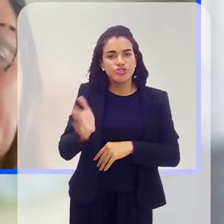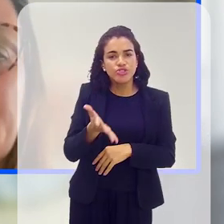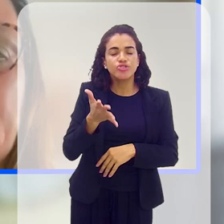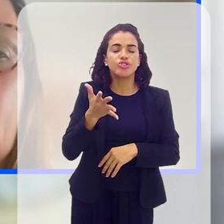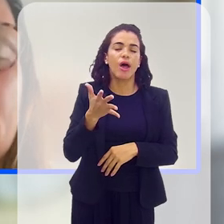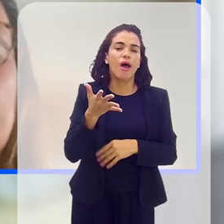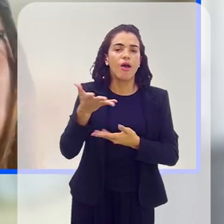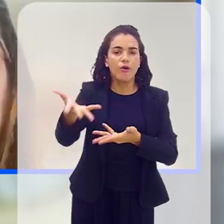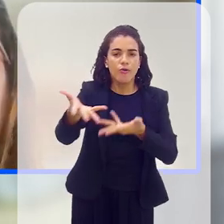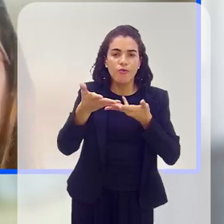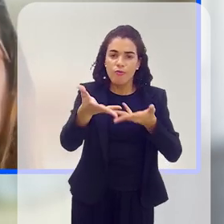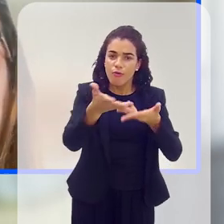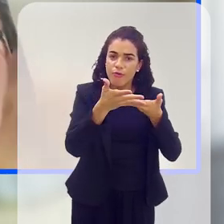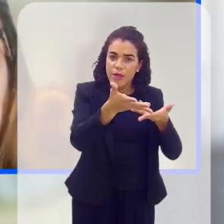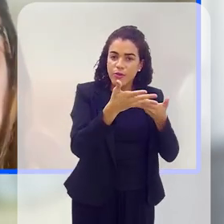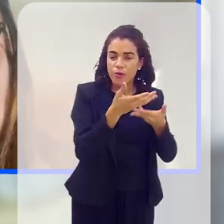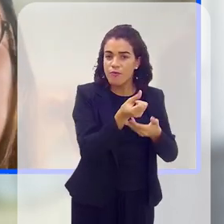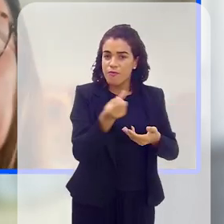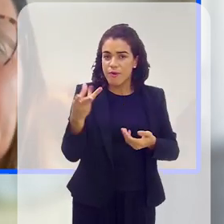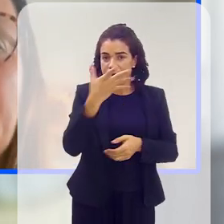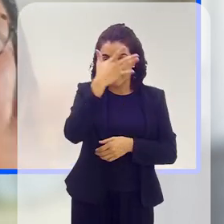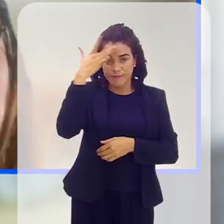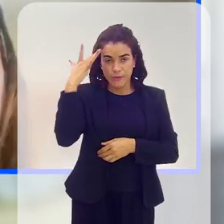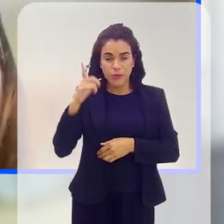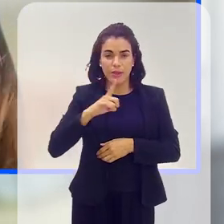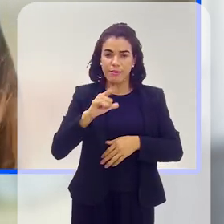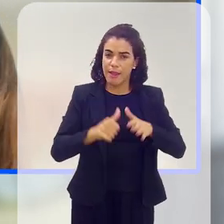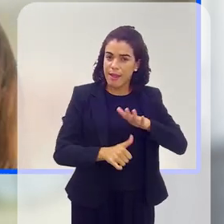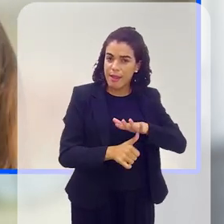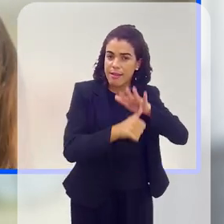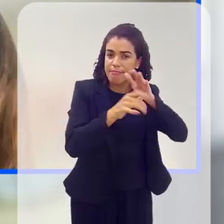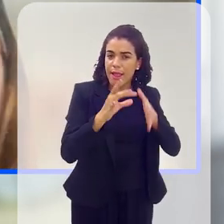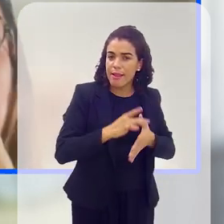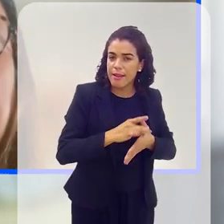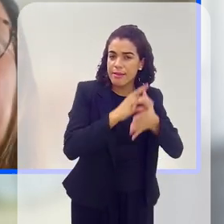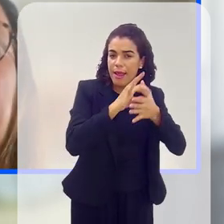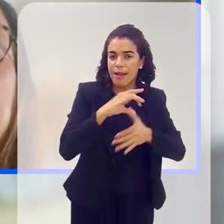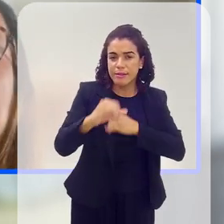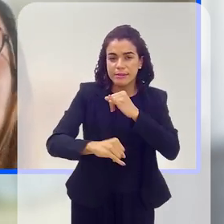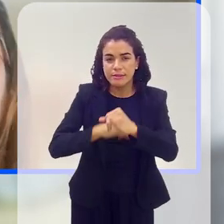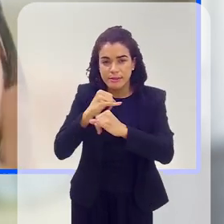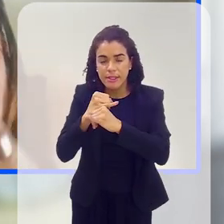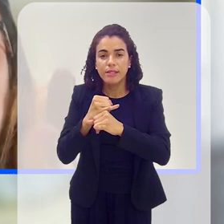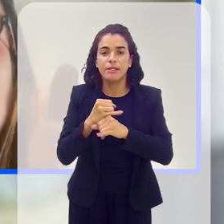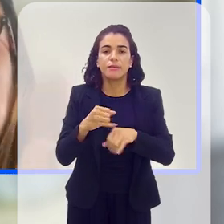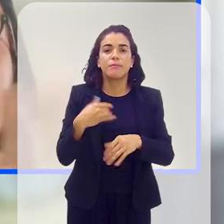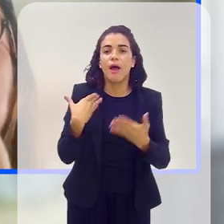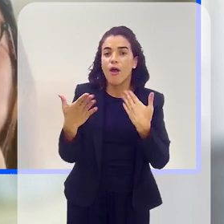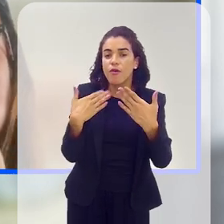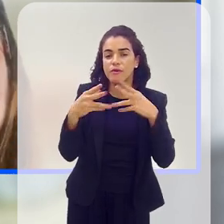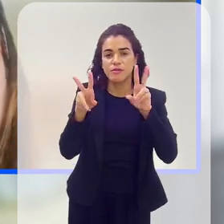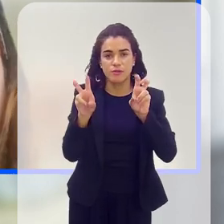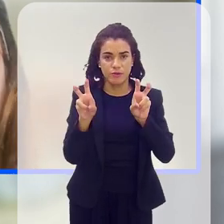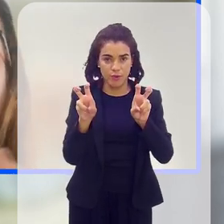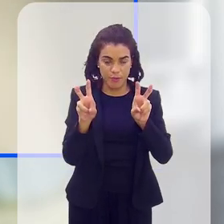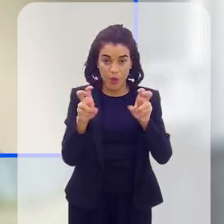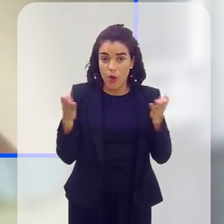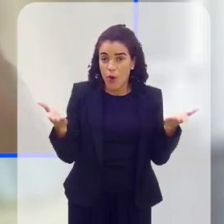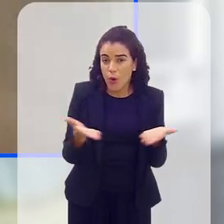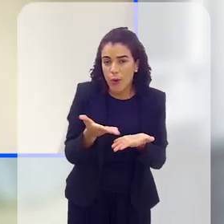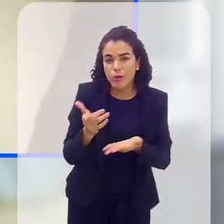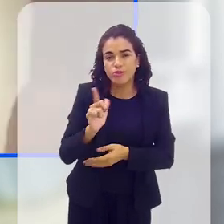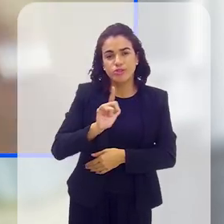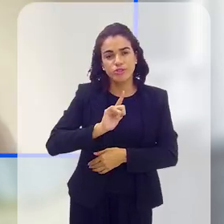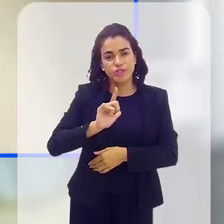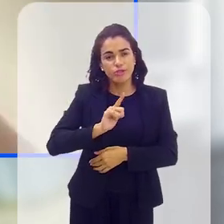pessoas, assim, hoje, que têm lideranças, pessoas de internet, para falar sobre isso. Então, hoje, a gente